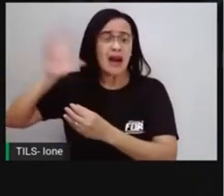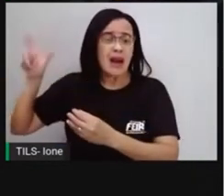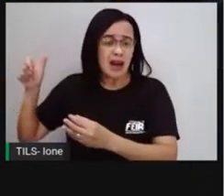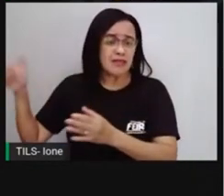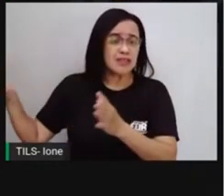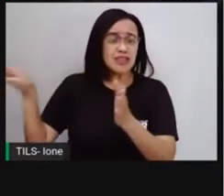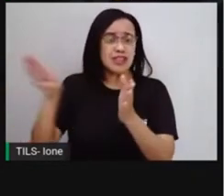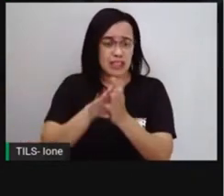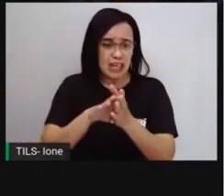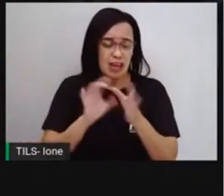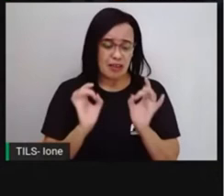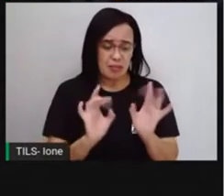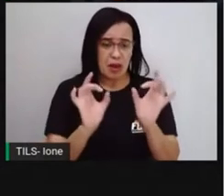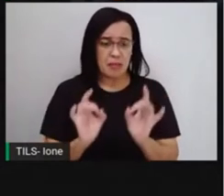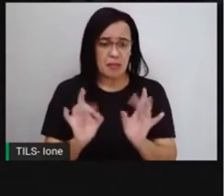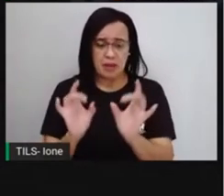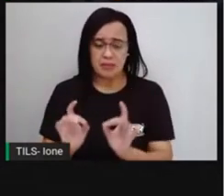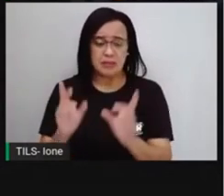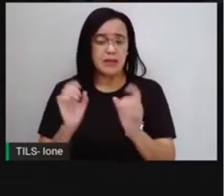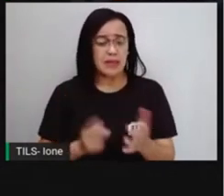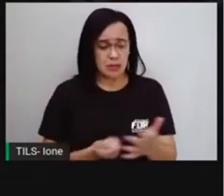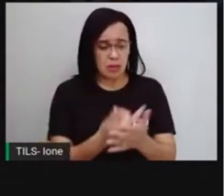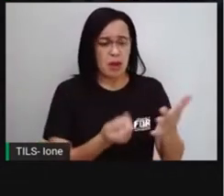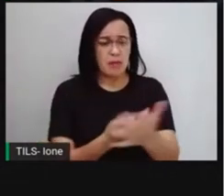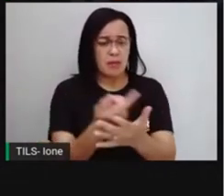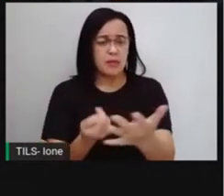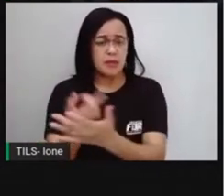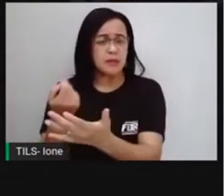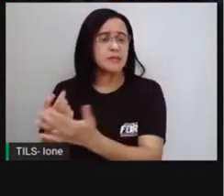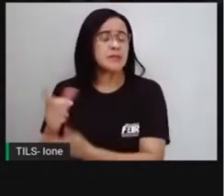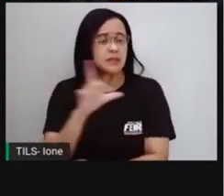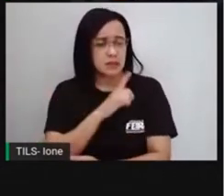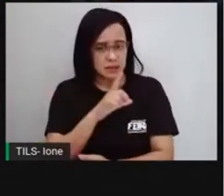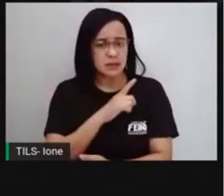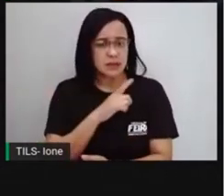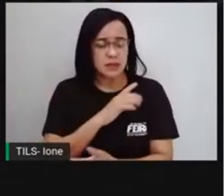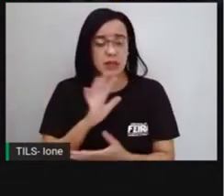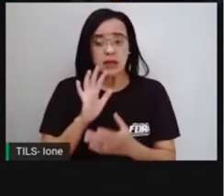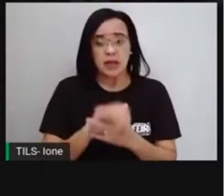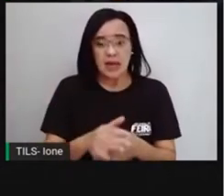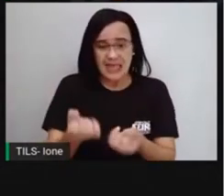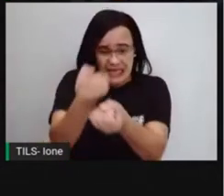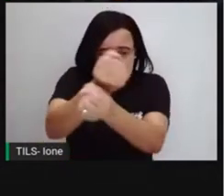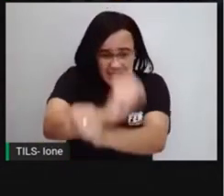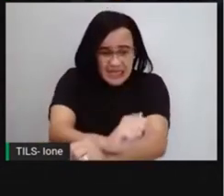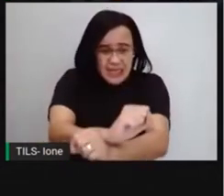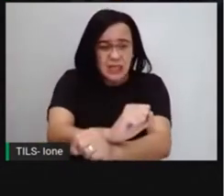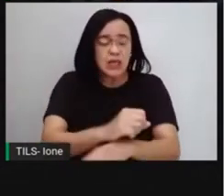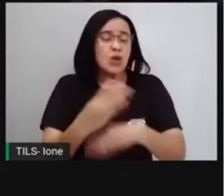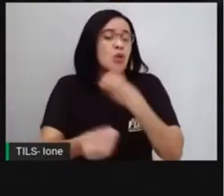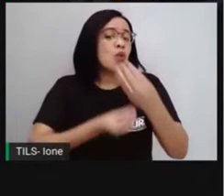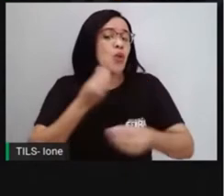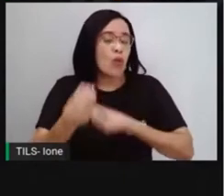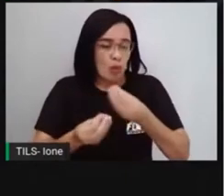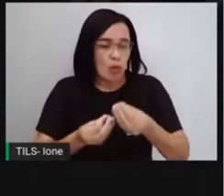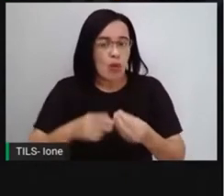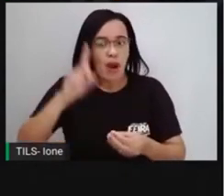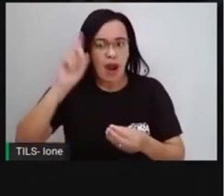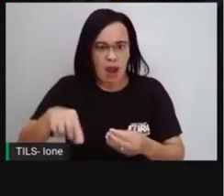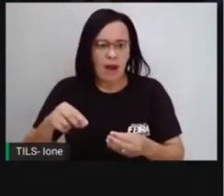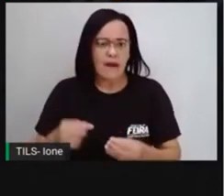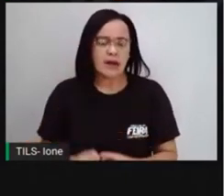Então a escravidão, a escravização é o grande sustentáculo, quem sustenta, é quem faz com que